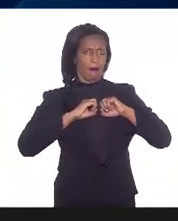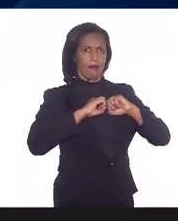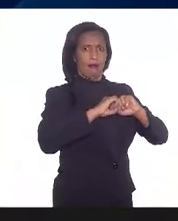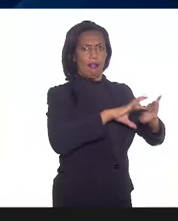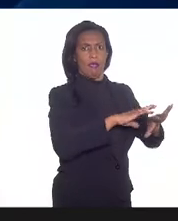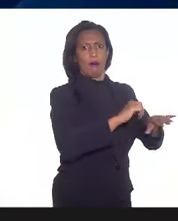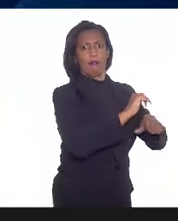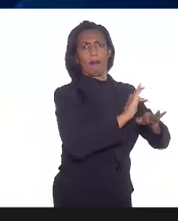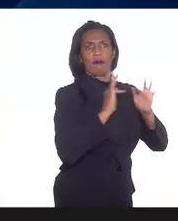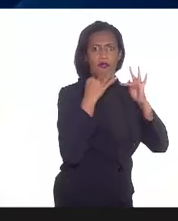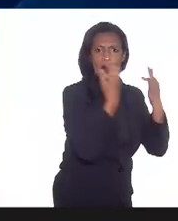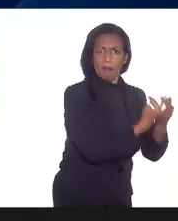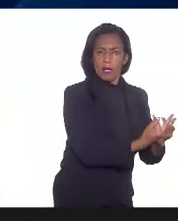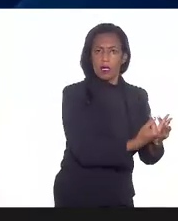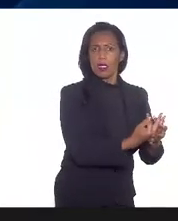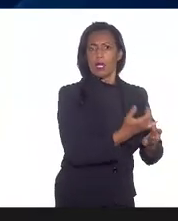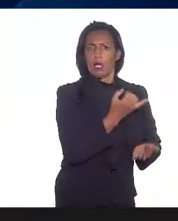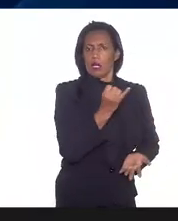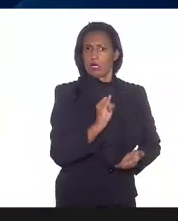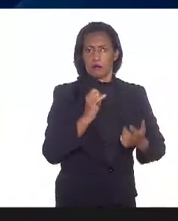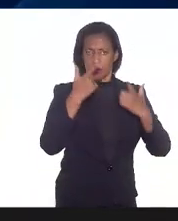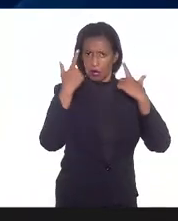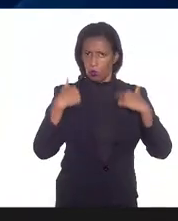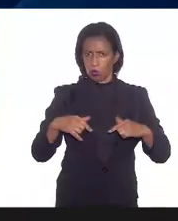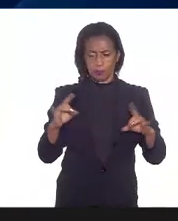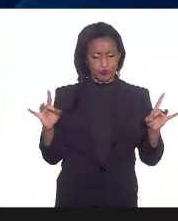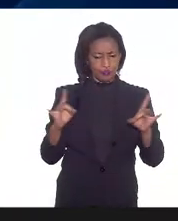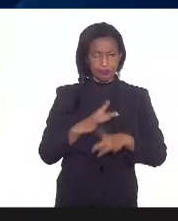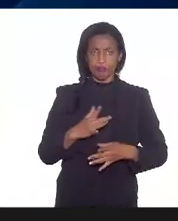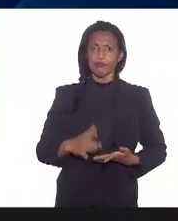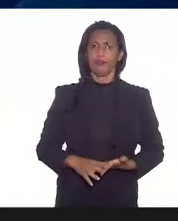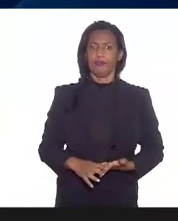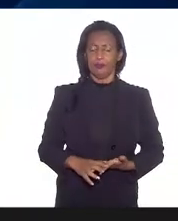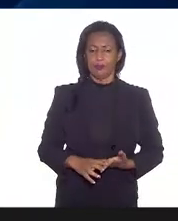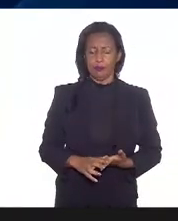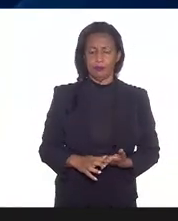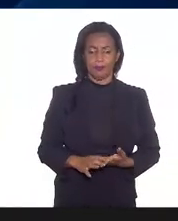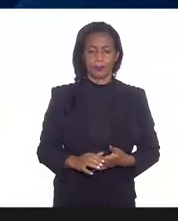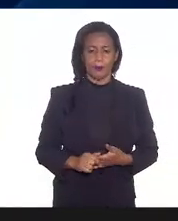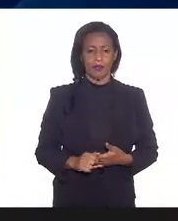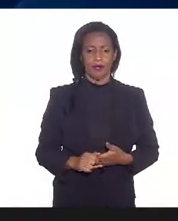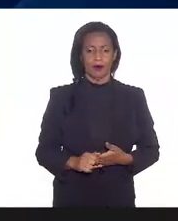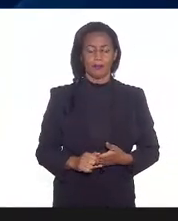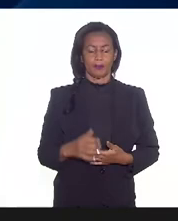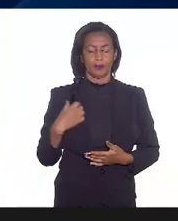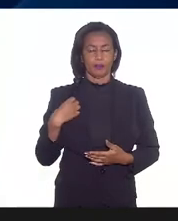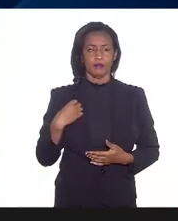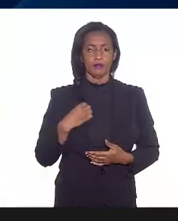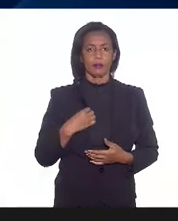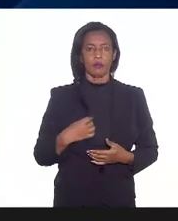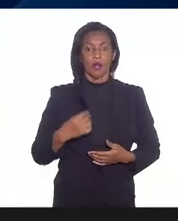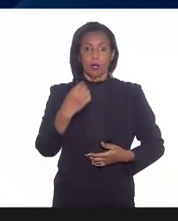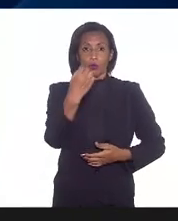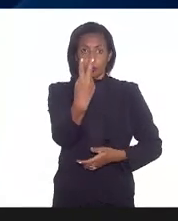tiver uma testagem não tiver toda a recomendação e aí eu tinha duas perguntas